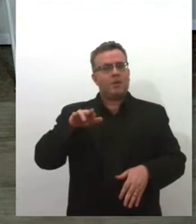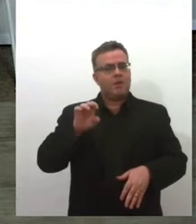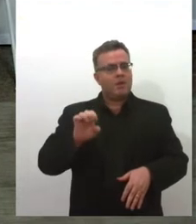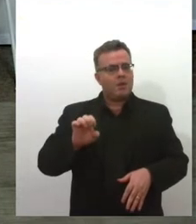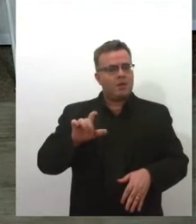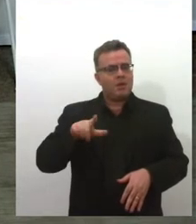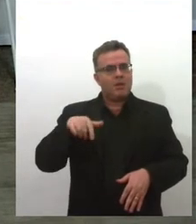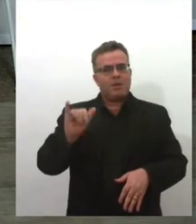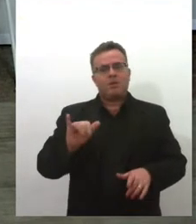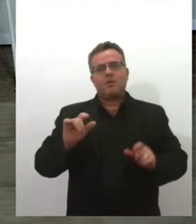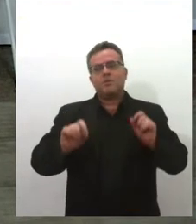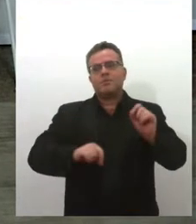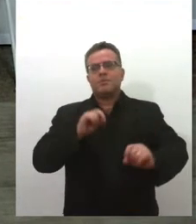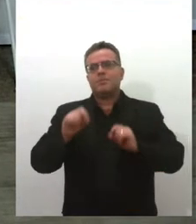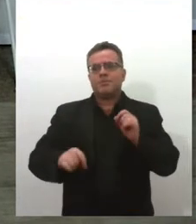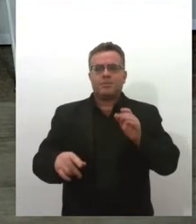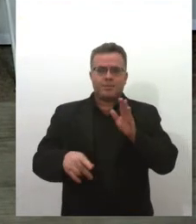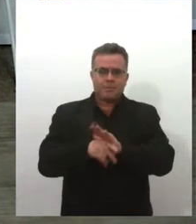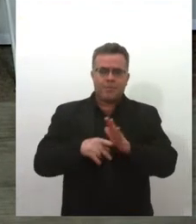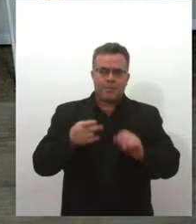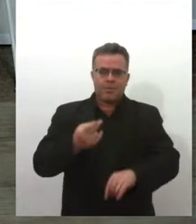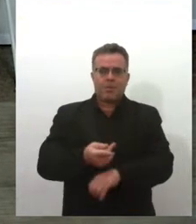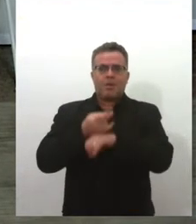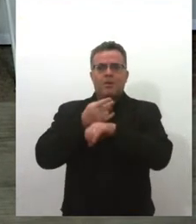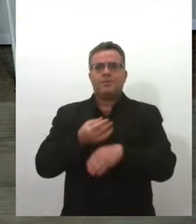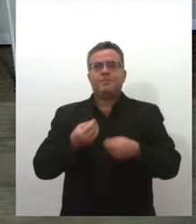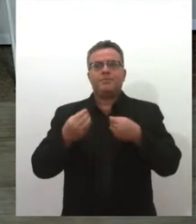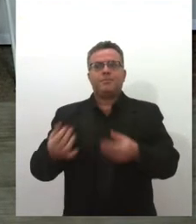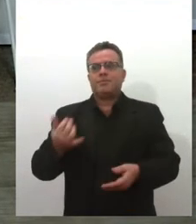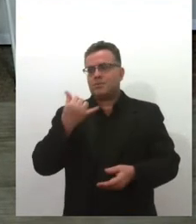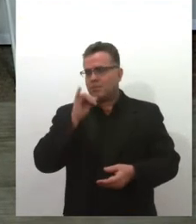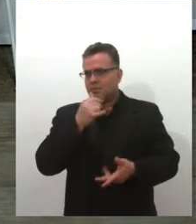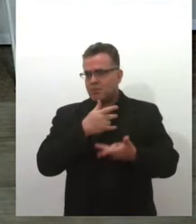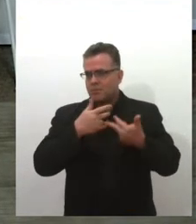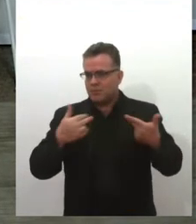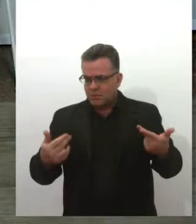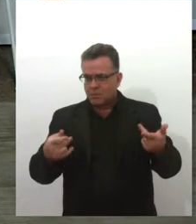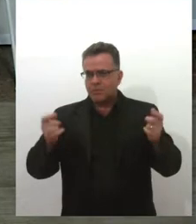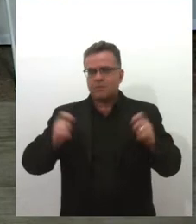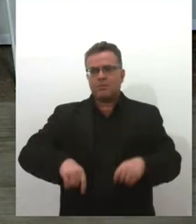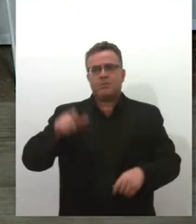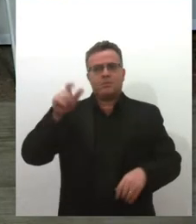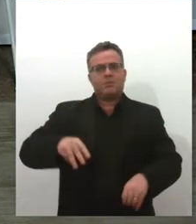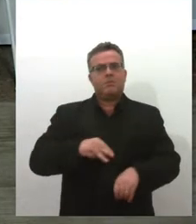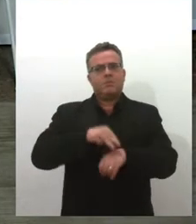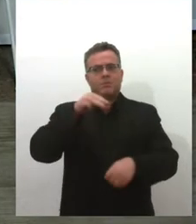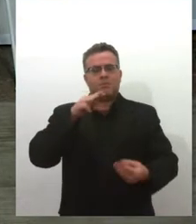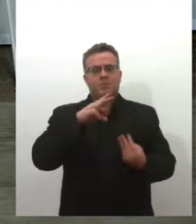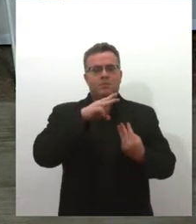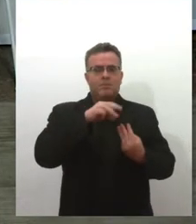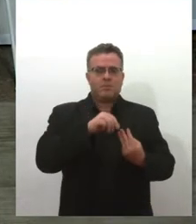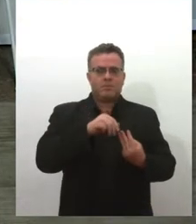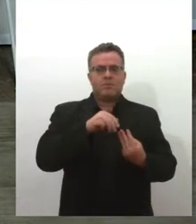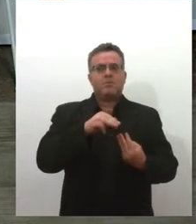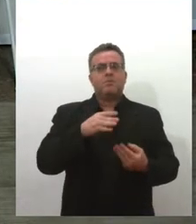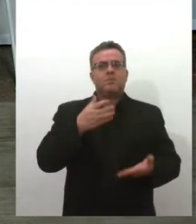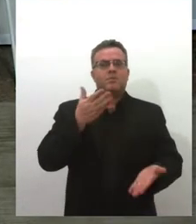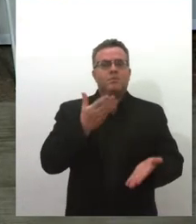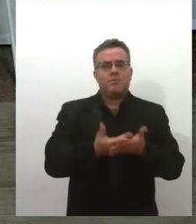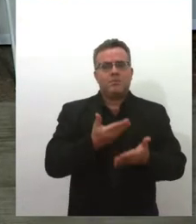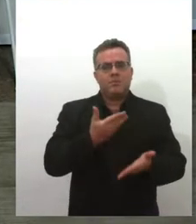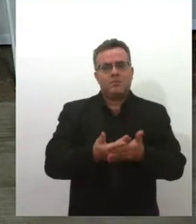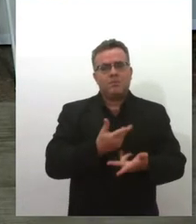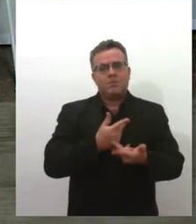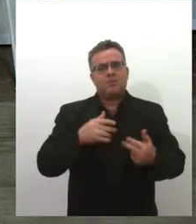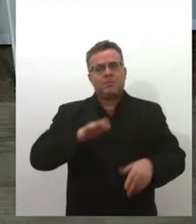prêmio Marie Curie da Agência Internacional de Energia Atômica. Ela é egressa da UFIS e mestranda na área nuclear da